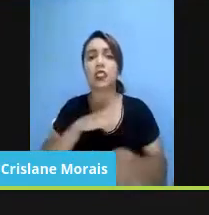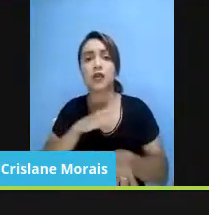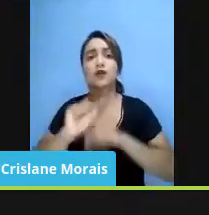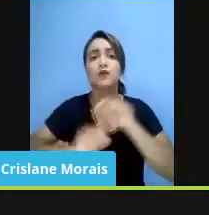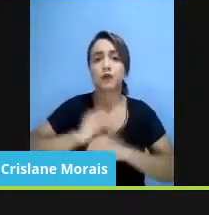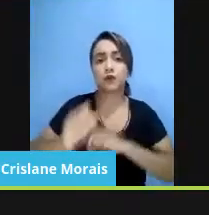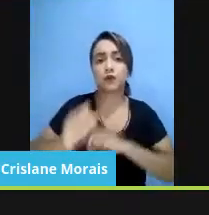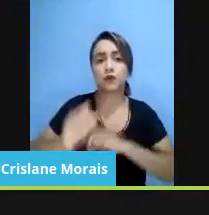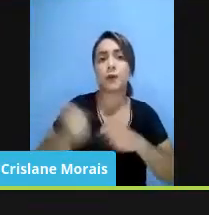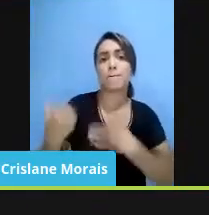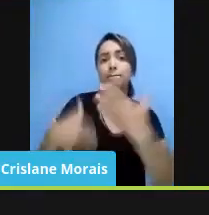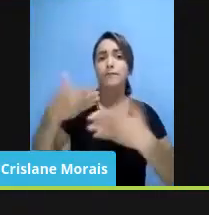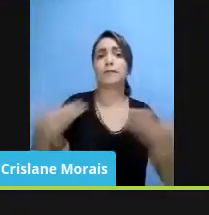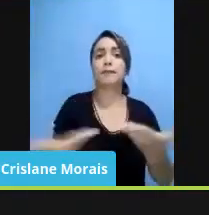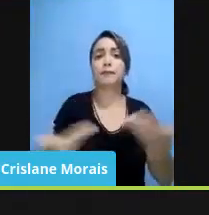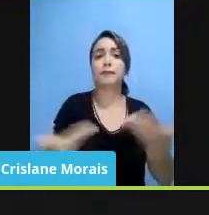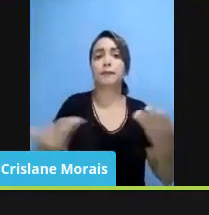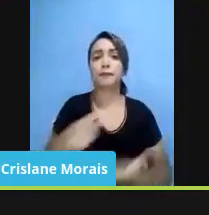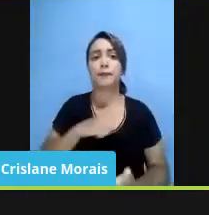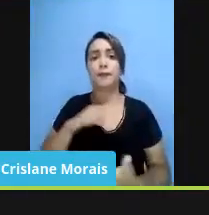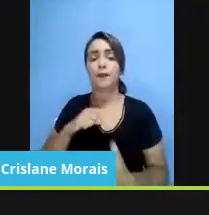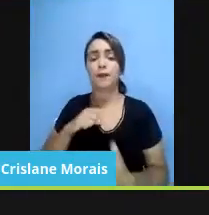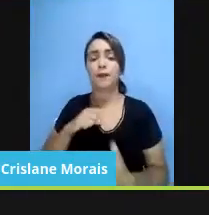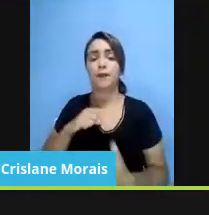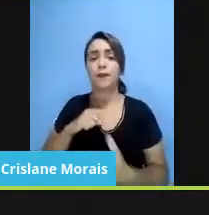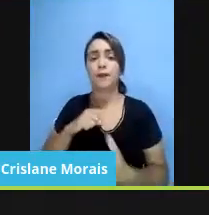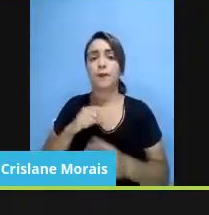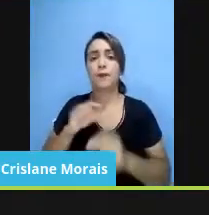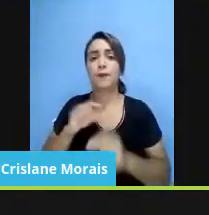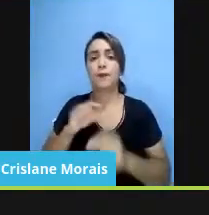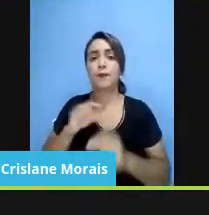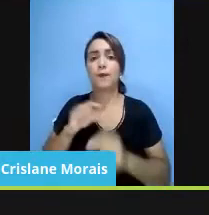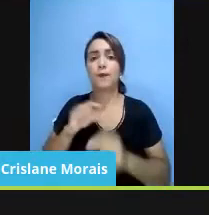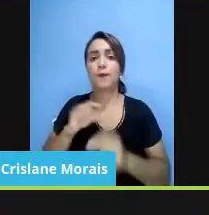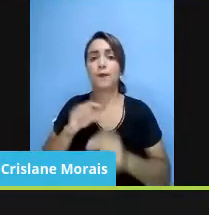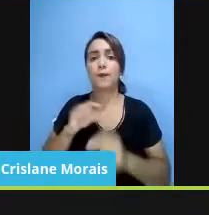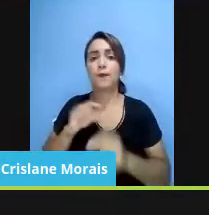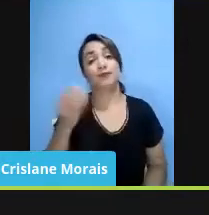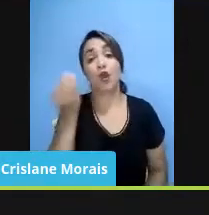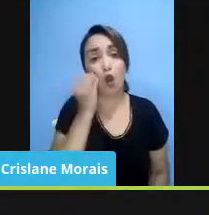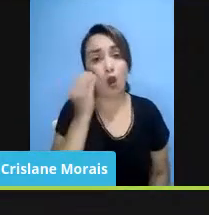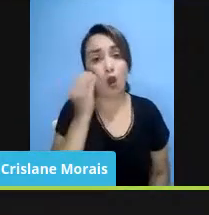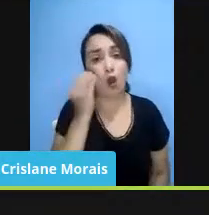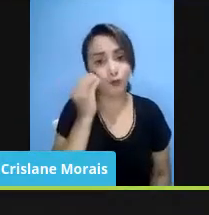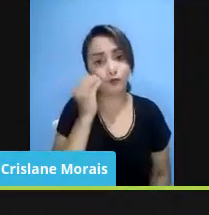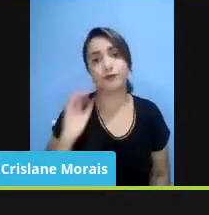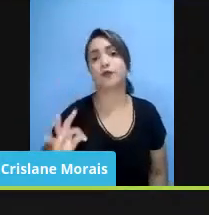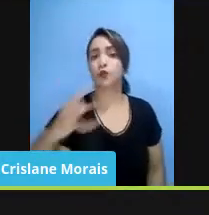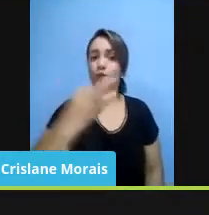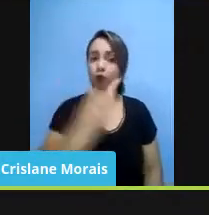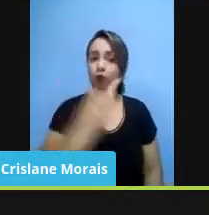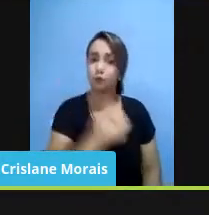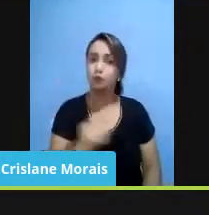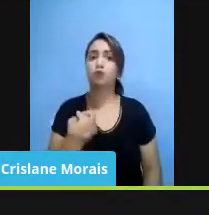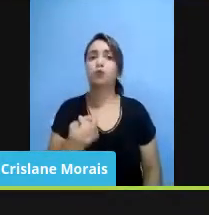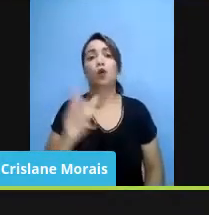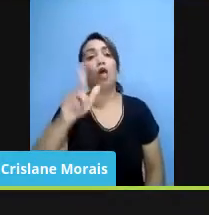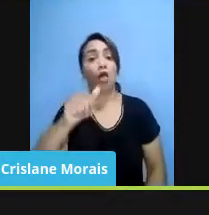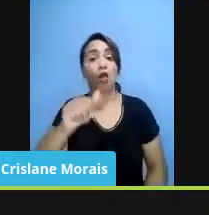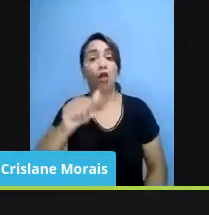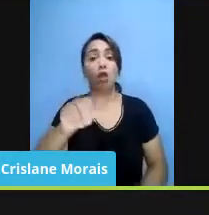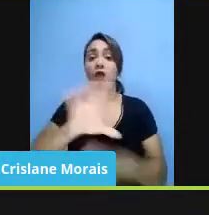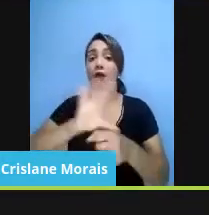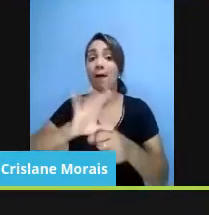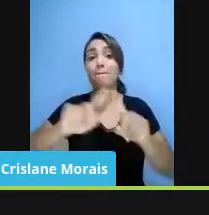eles têm uma intervenção colocando para o-Têmpore. Óbvio que tudo é inconstitucional, mas a gente vive um momento de